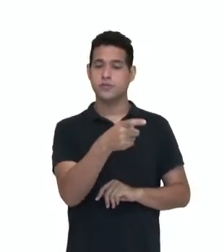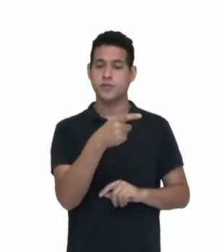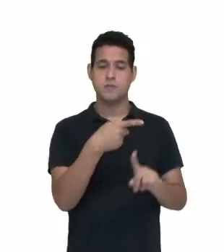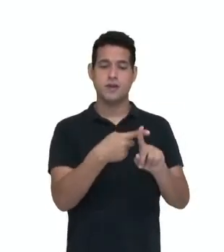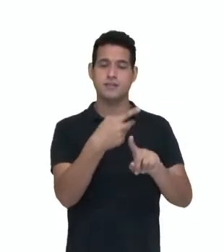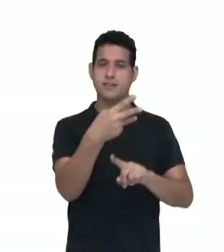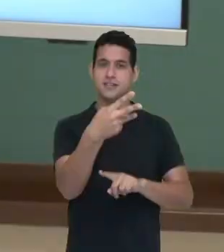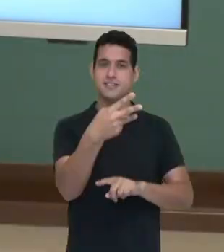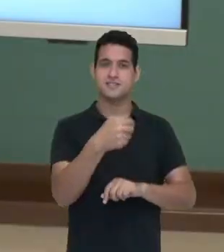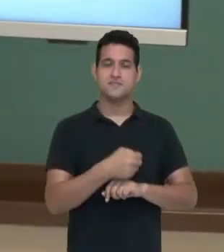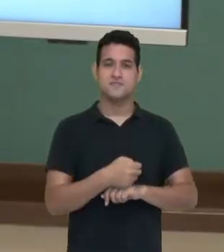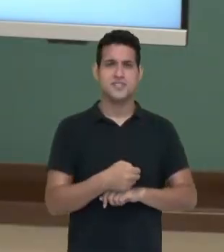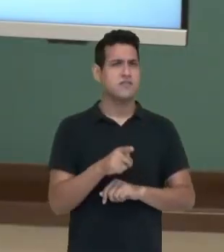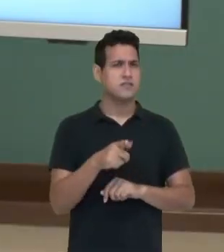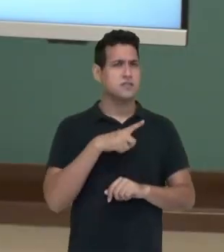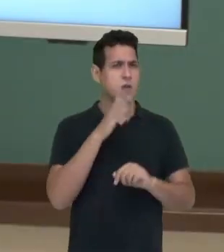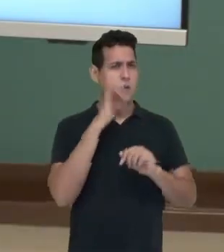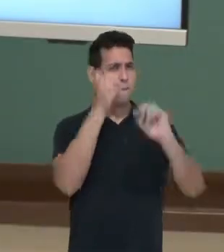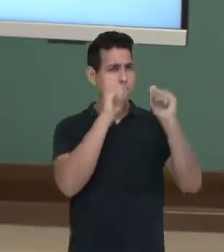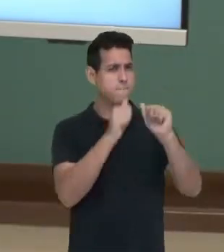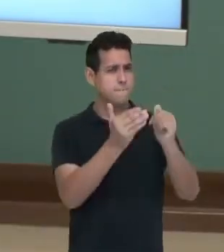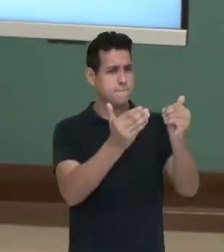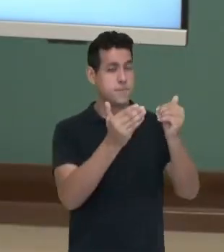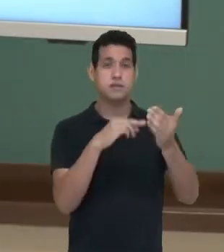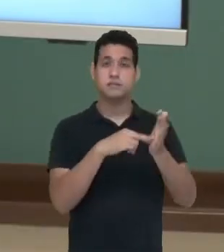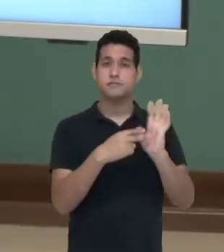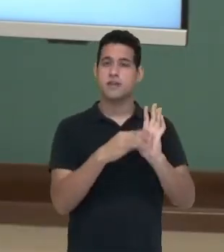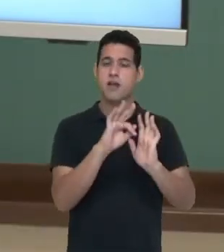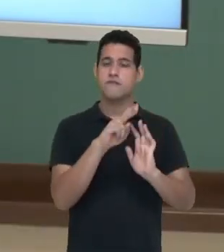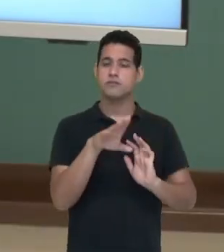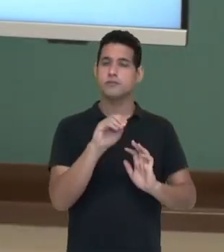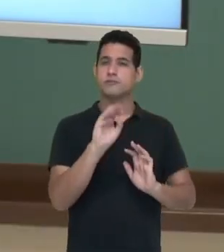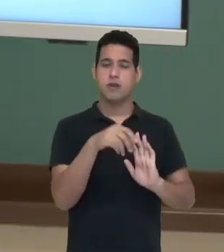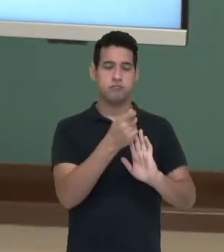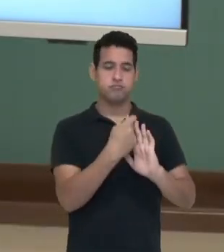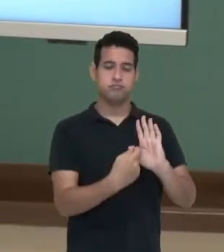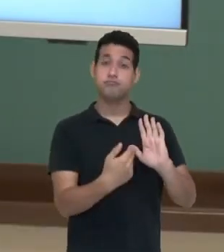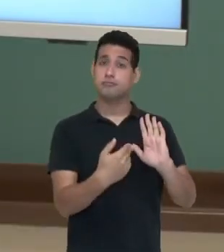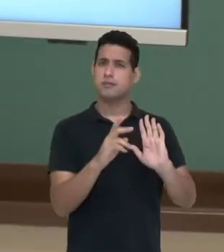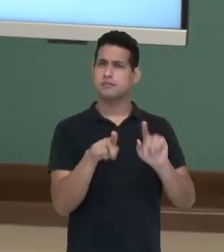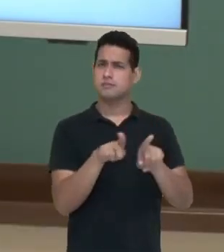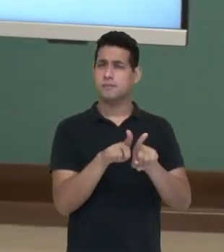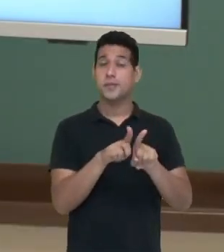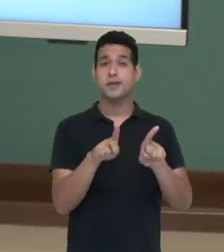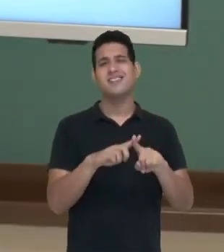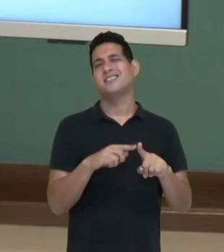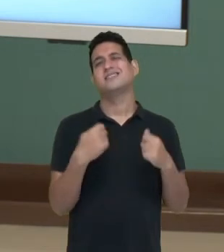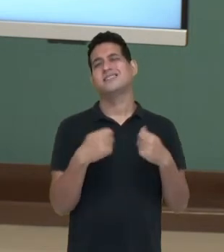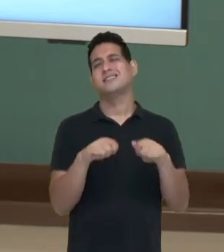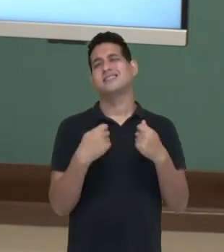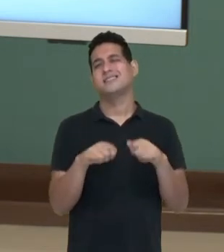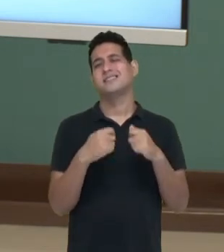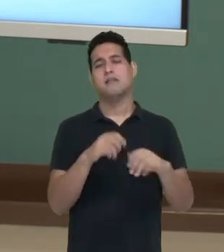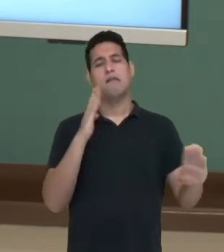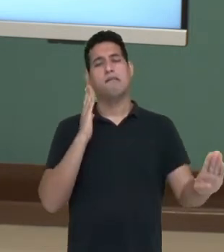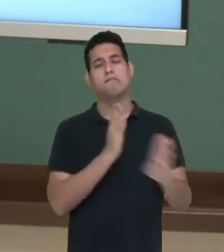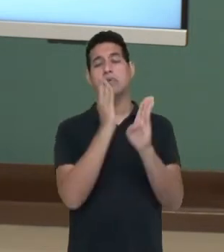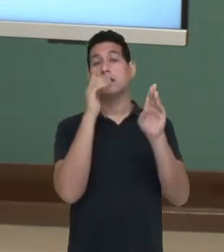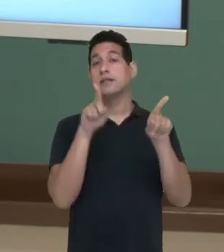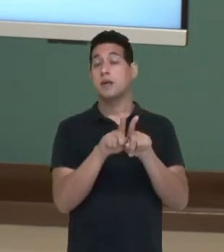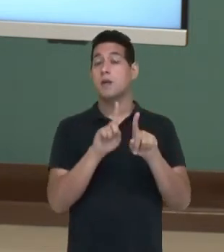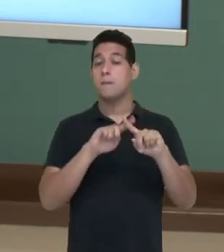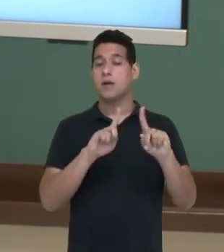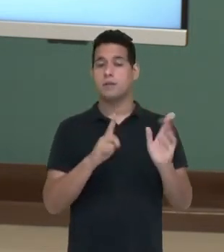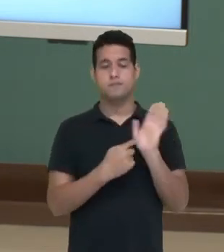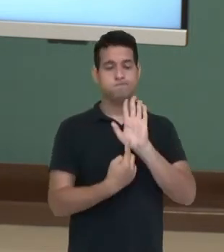mais 3. Se você reparar, exatamente a funçãozinha que está escrita ali, ó. Nesse caso, a gente não precisava descobrir. Mas para te